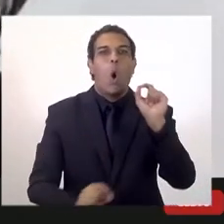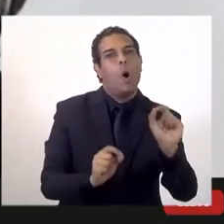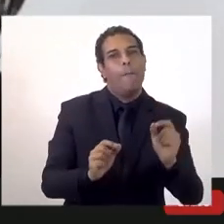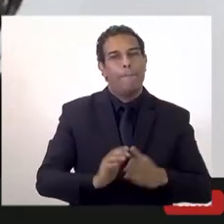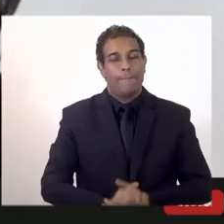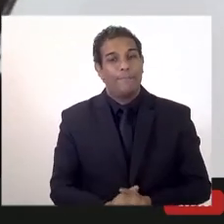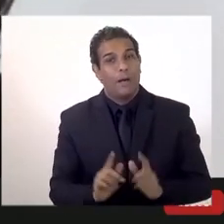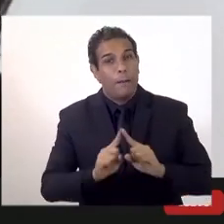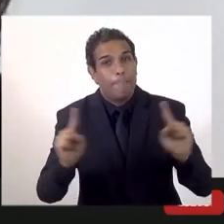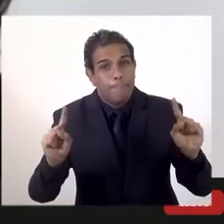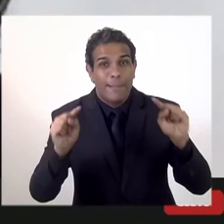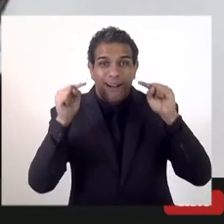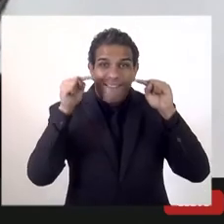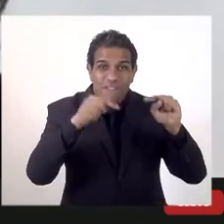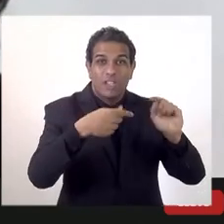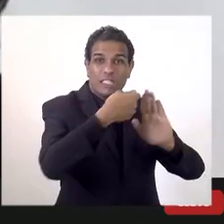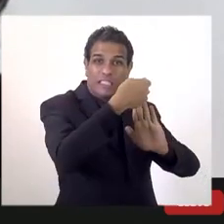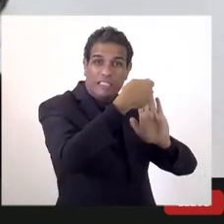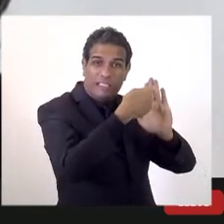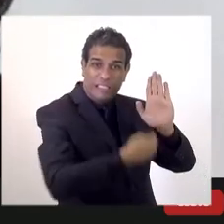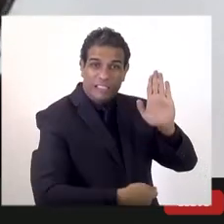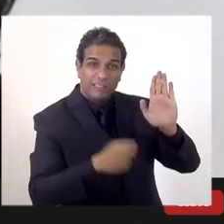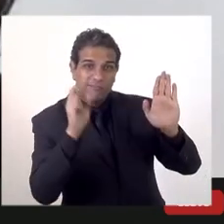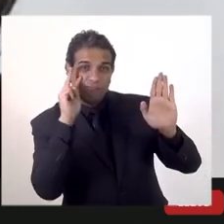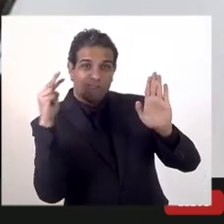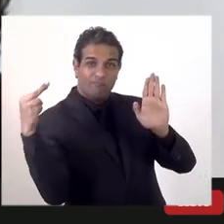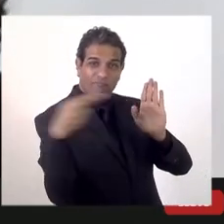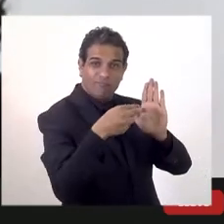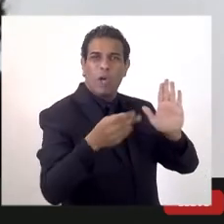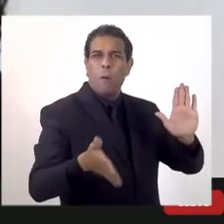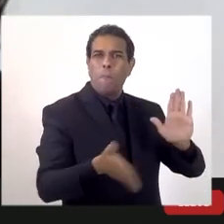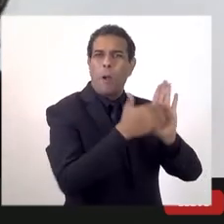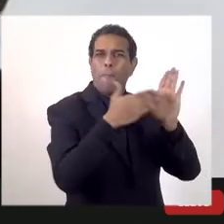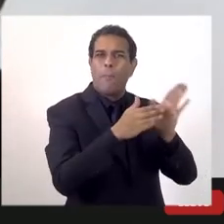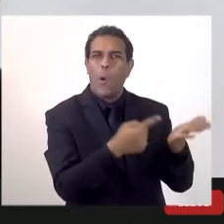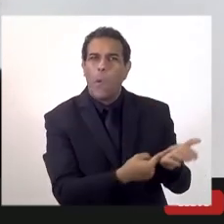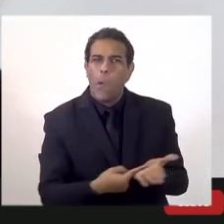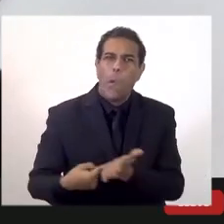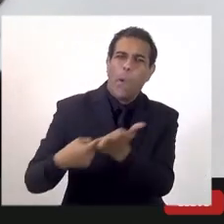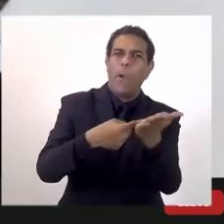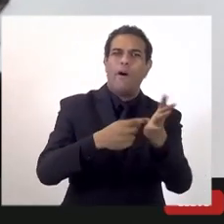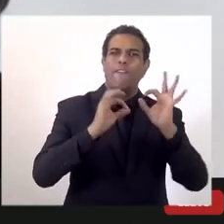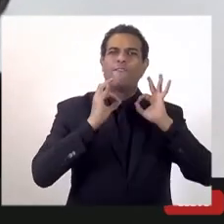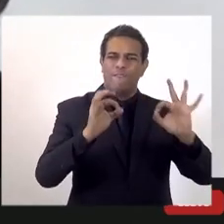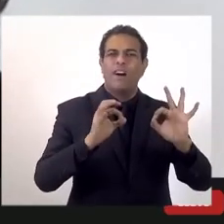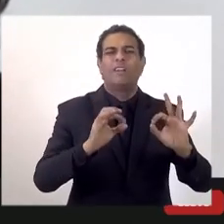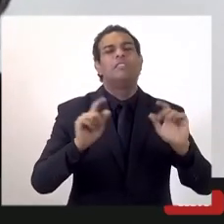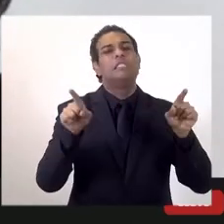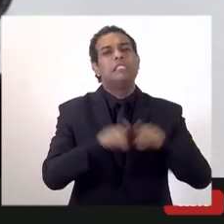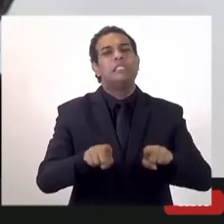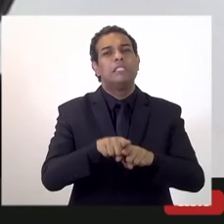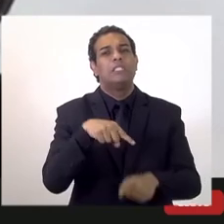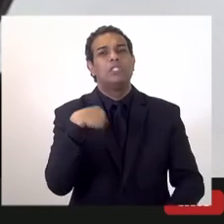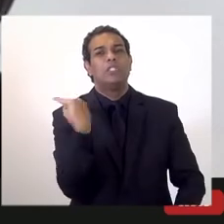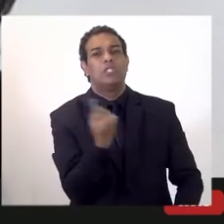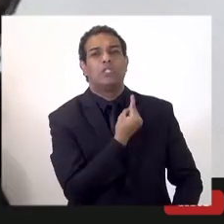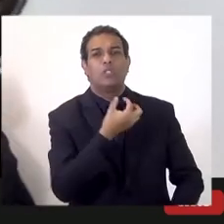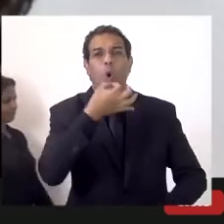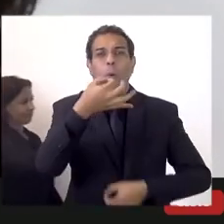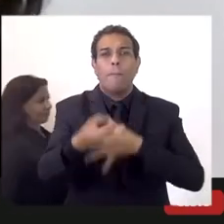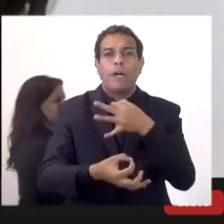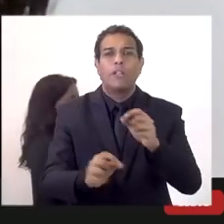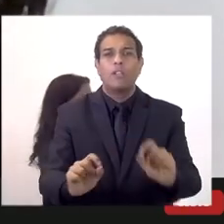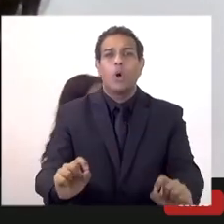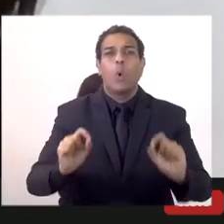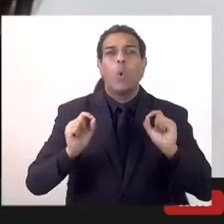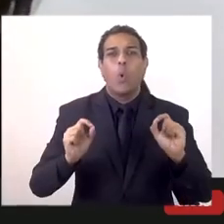mas o texto nós somos totalmente apoiadores como disse o Samson e uma última questão é